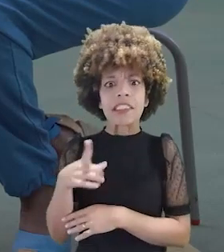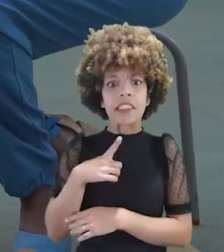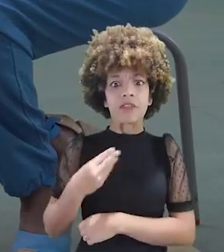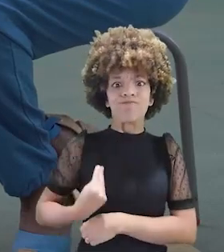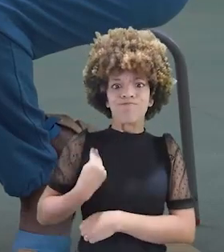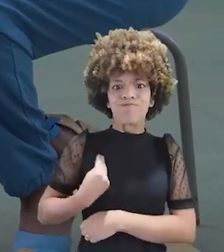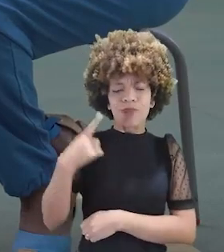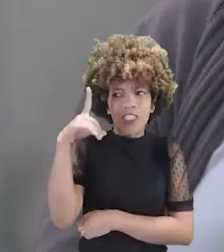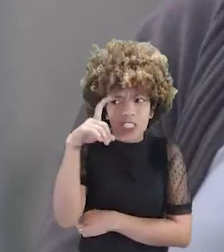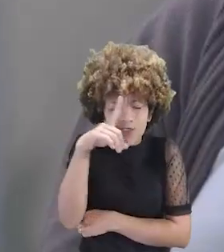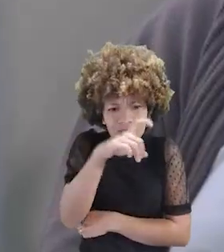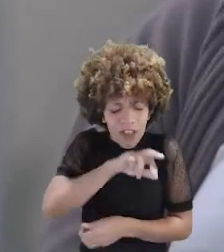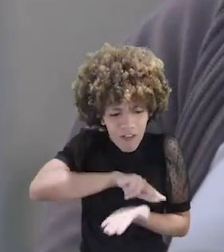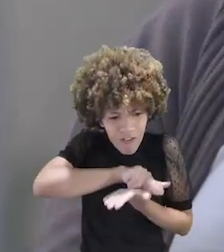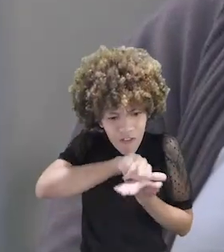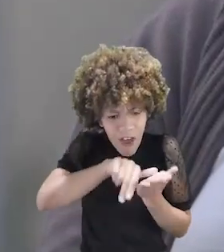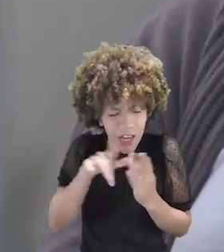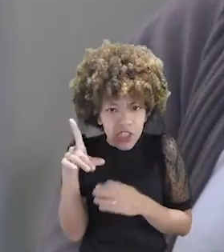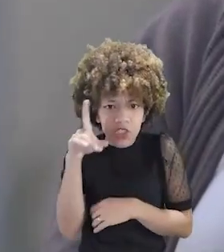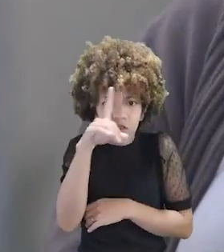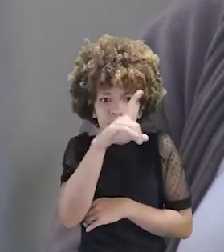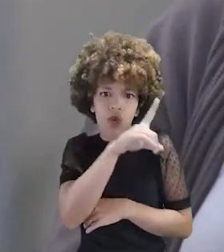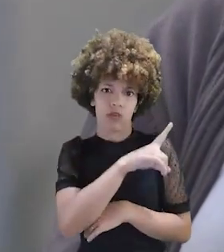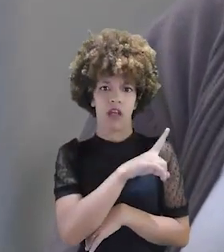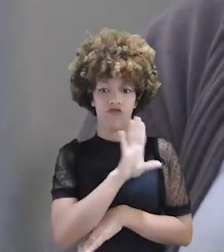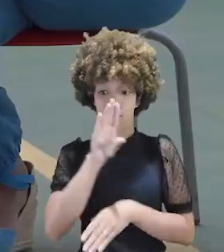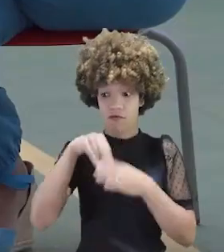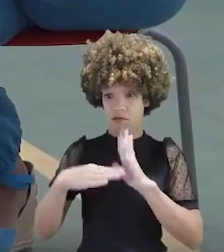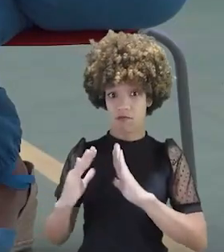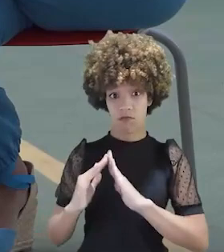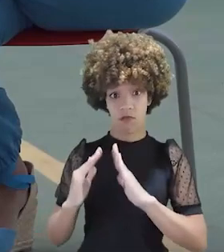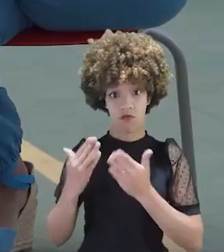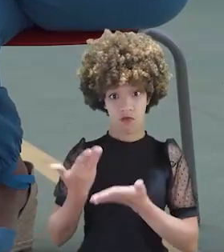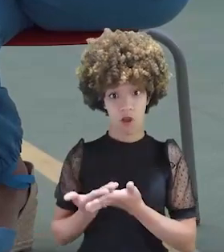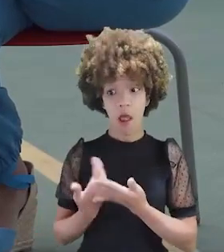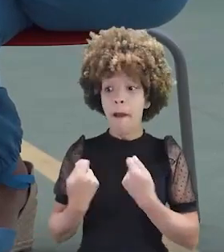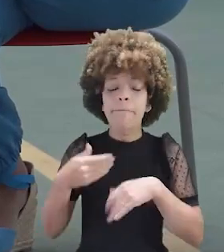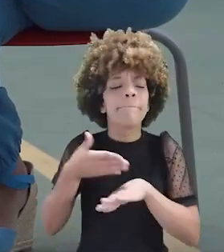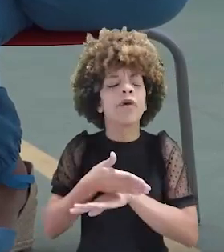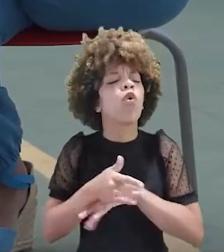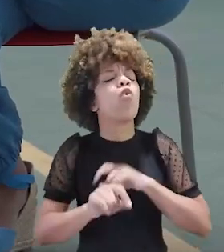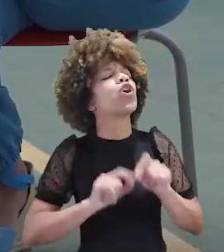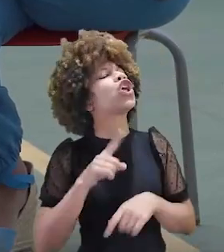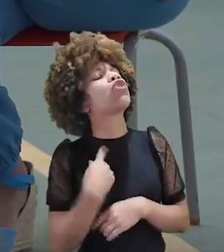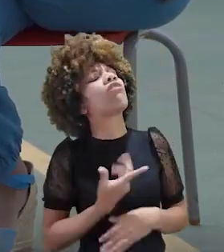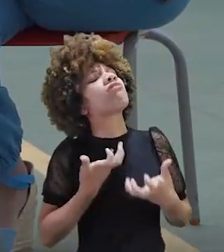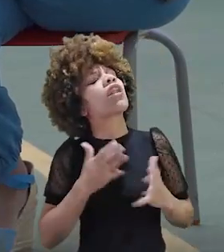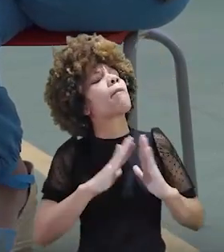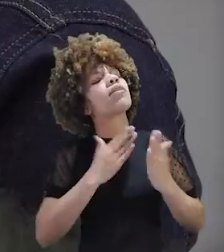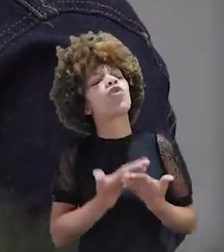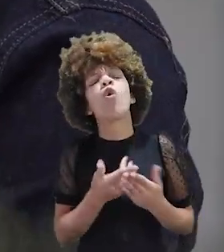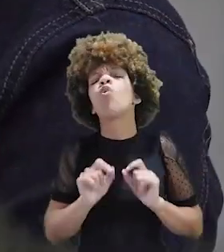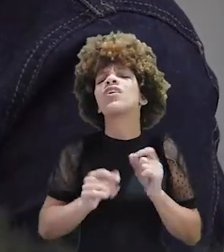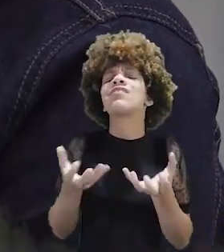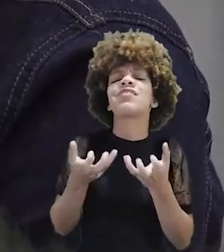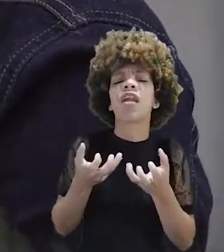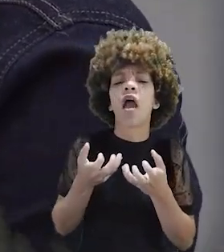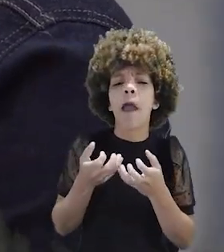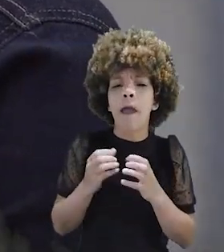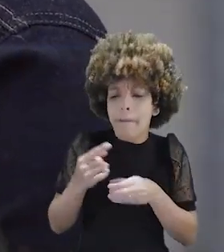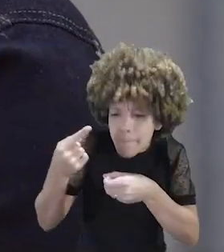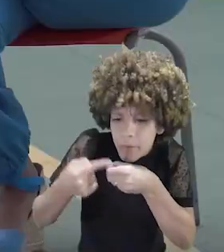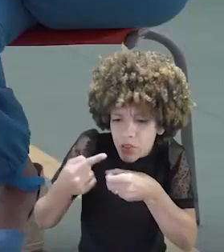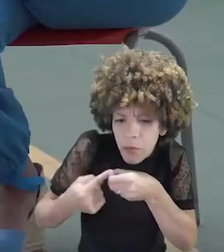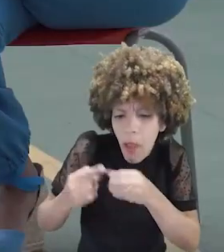situações ali, Ns, dentro da escola. E a gente precisa participar. O que nós queremos para a nossa escola? O a gente quer para o nosso